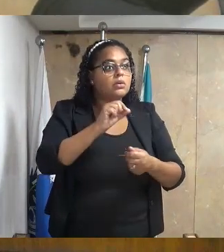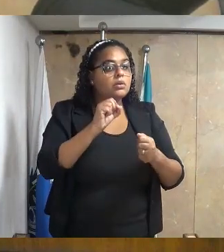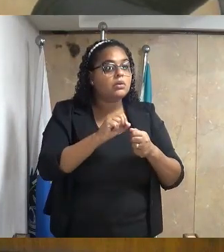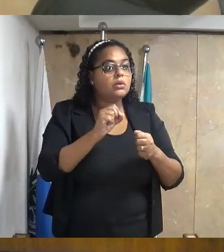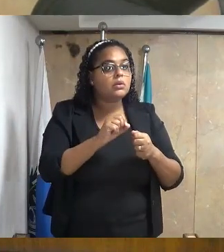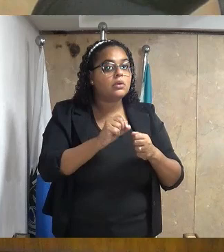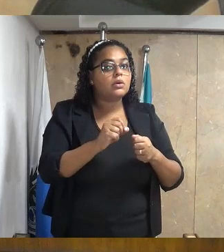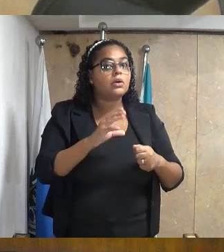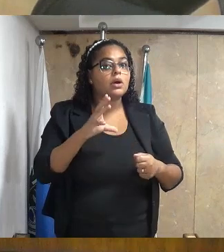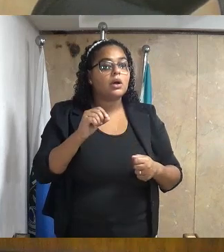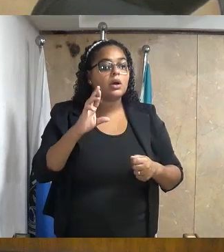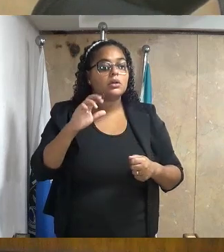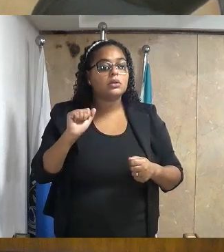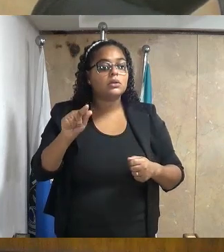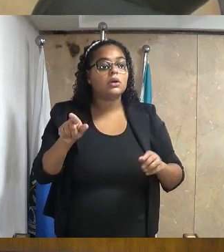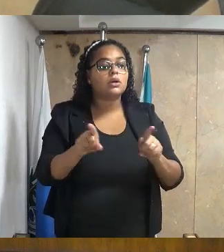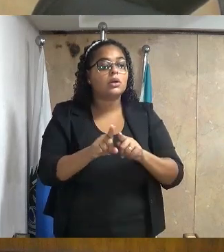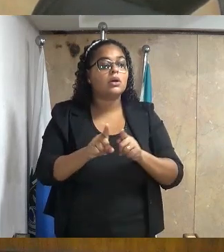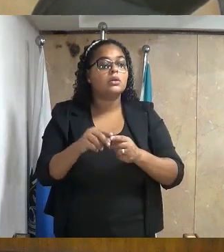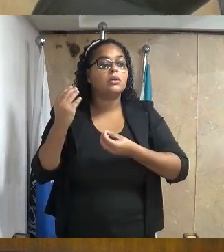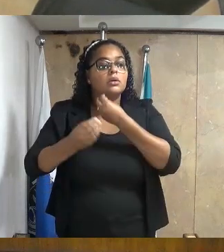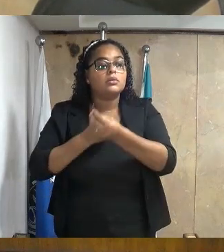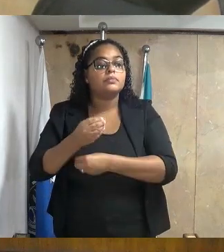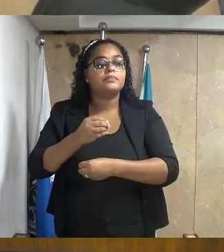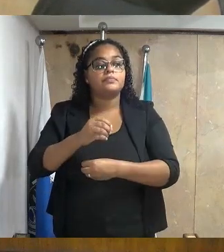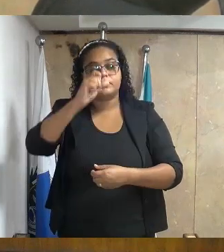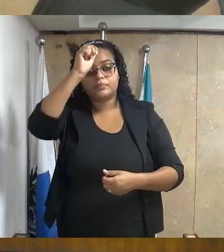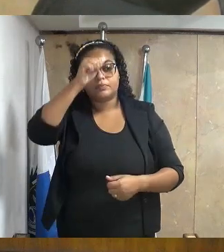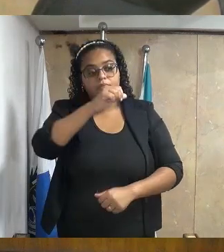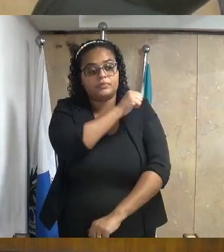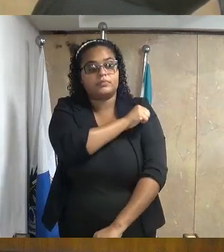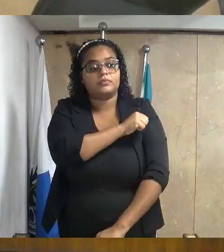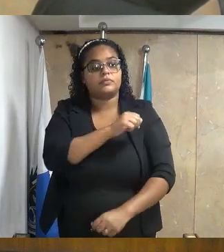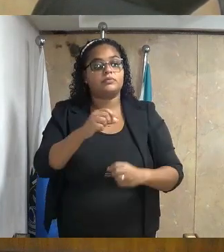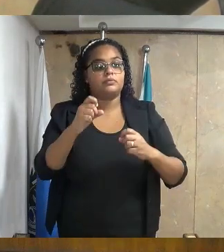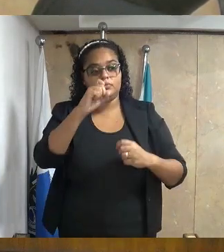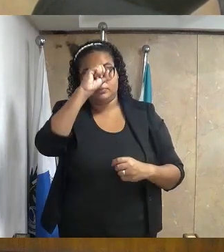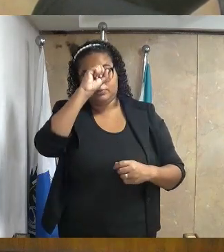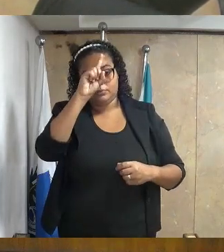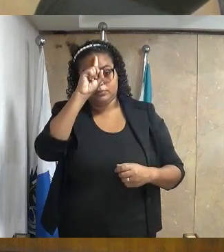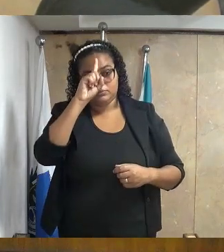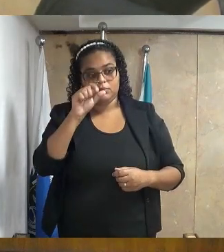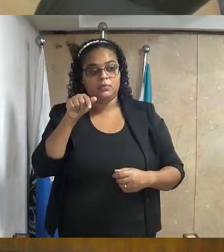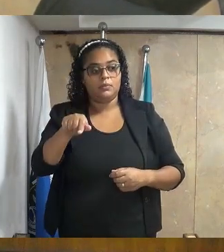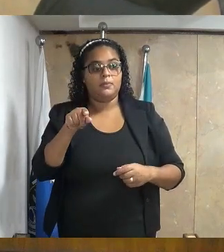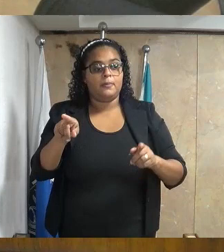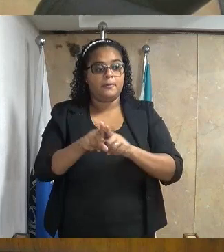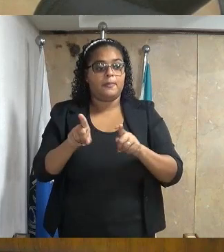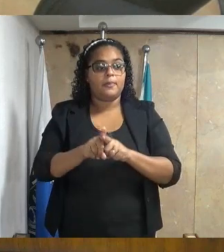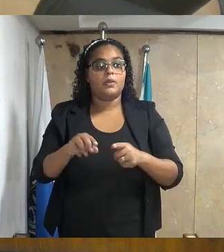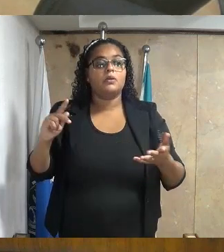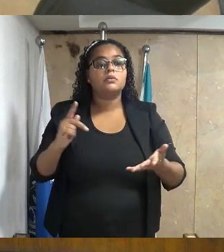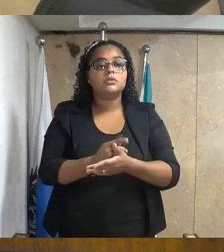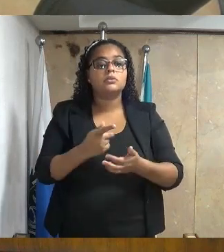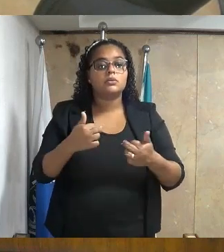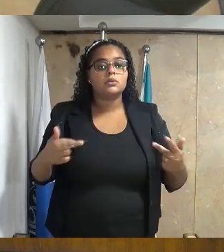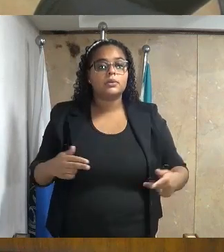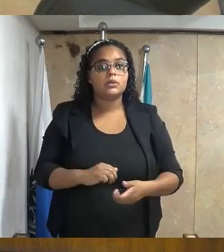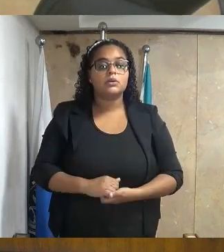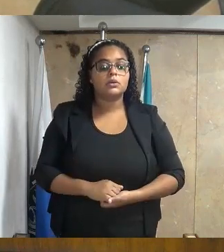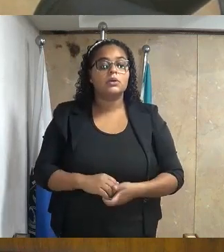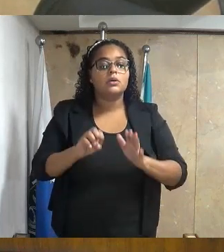cirurgia de catarata nas unidades da Rede Municipal de Saúde, a fim de reduzir o tempo de espera para a realização desse procedimento.